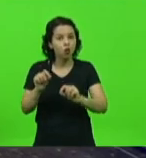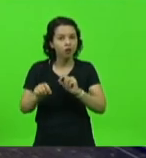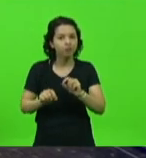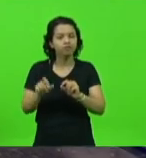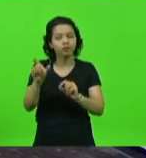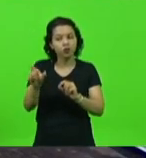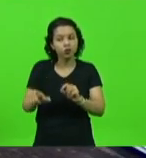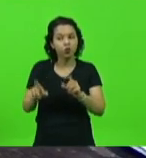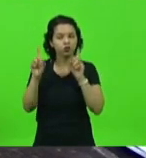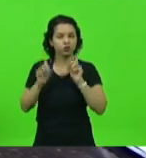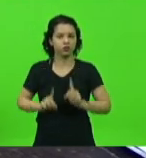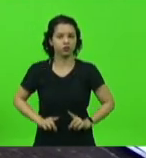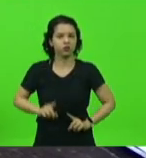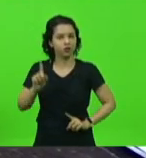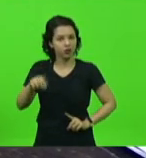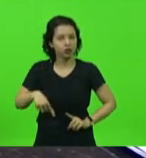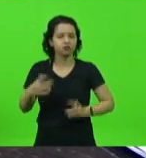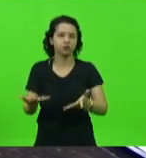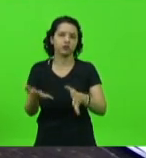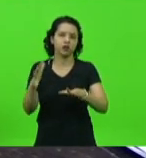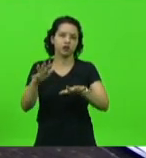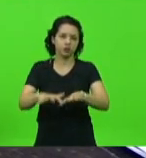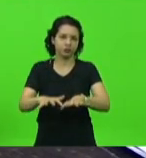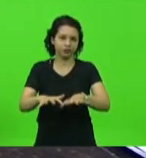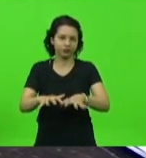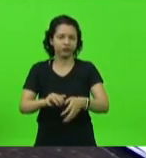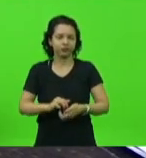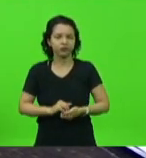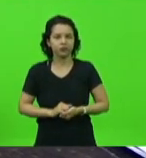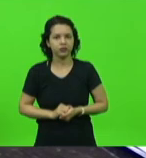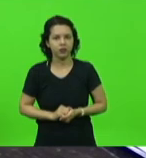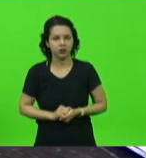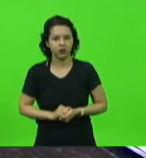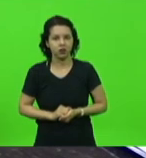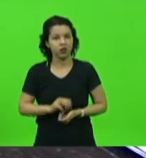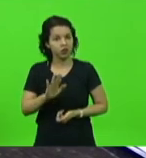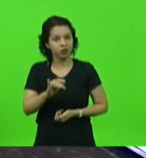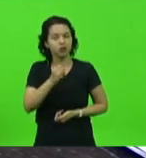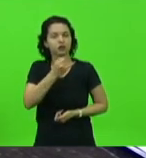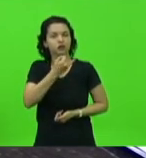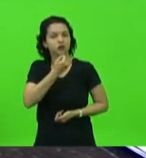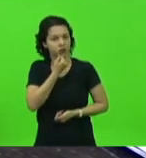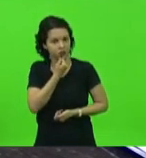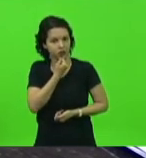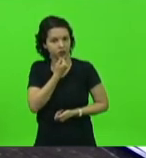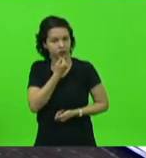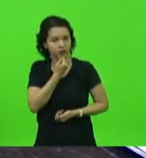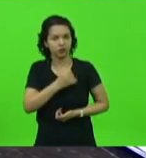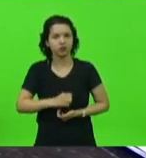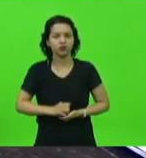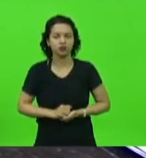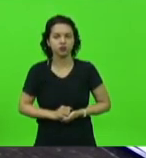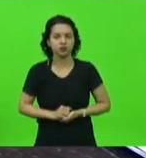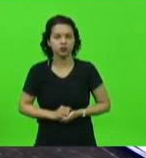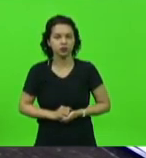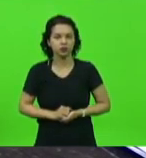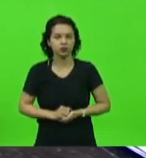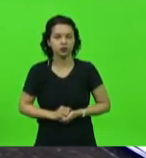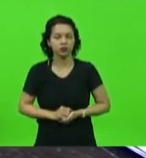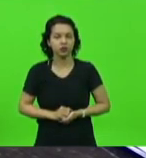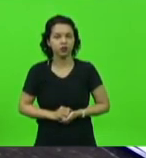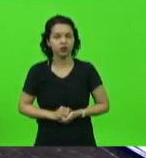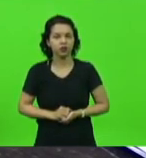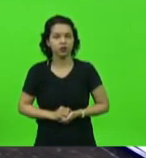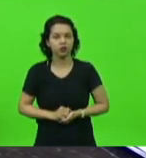físicos, isso é inclusão. Mas, infelizmente, infelizmente, eu recebi uma